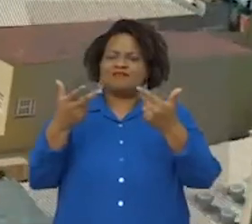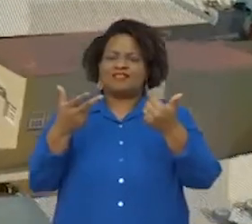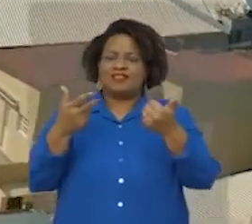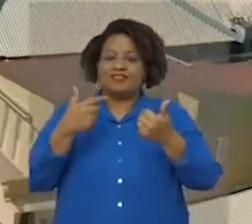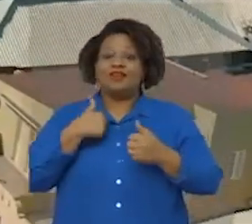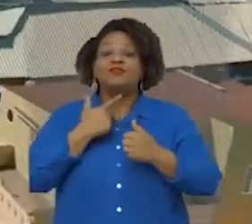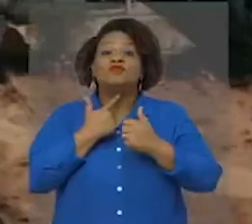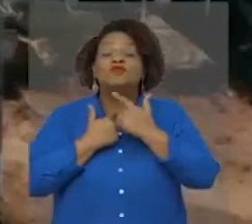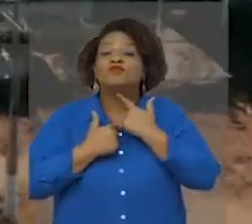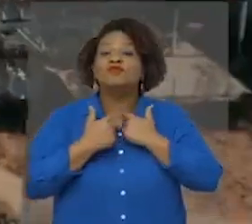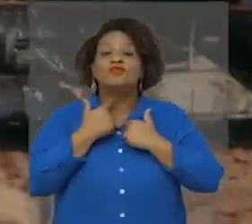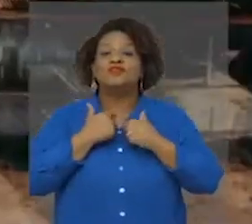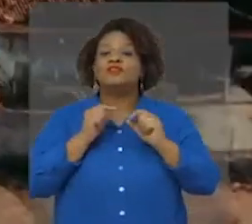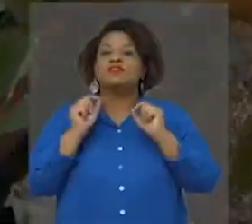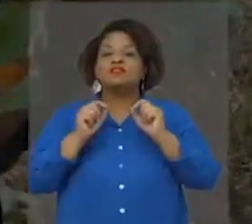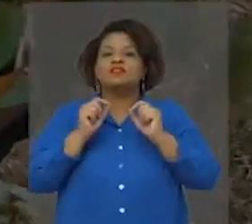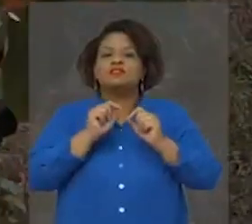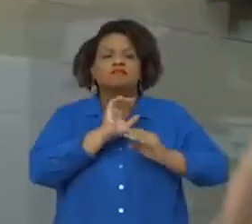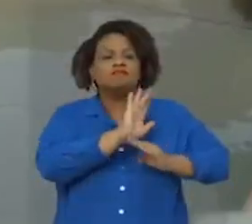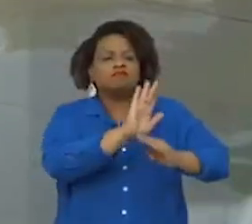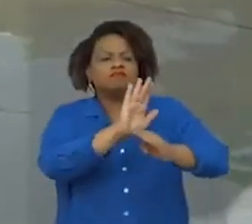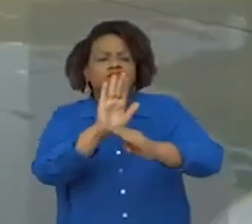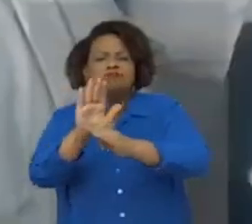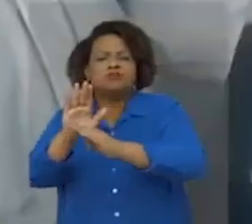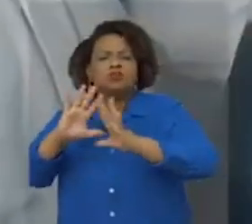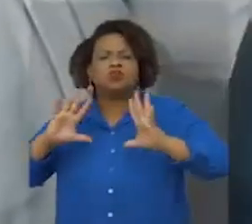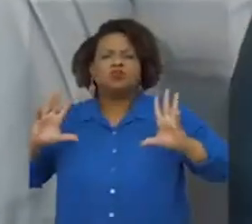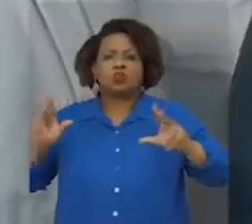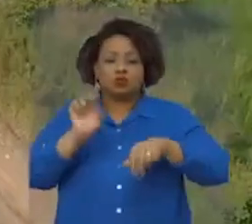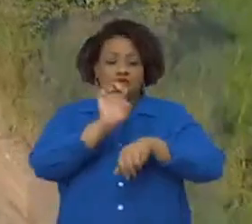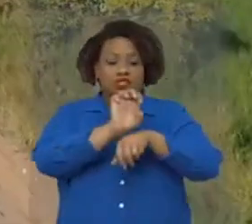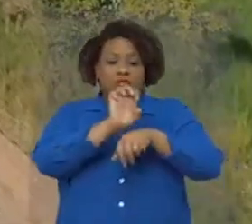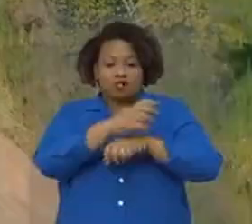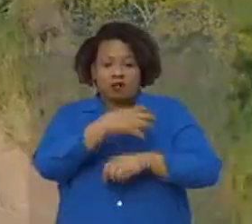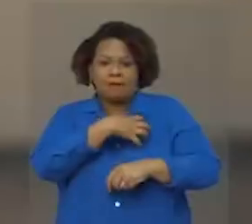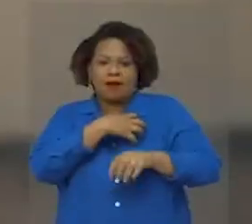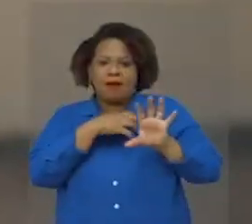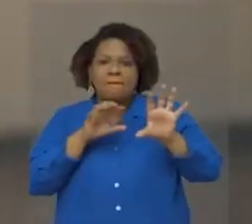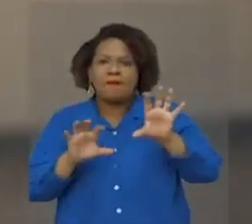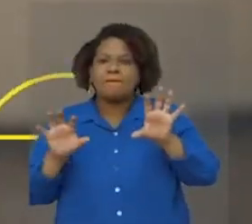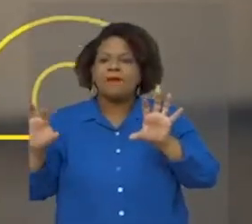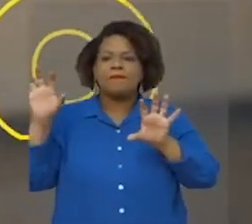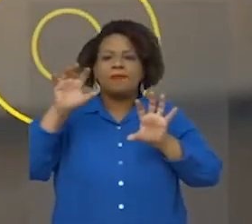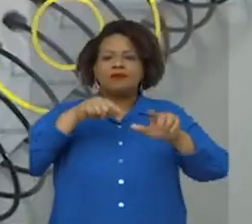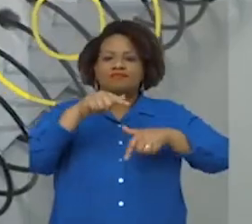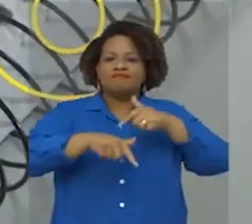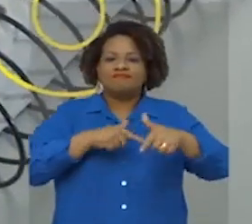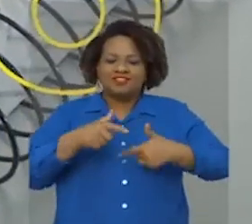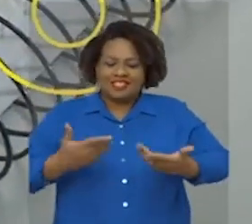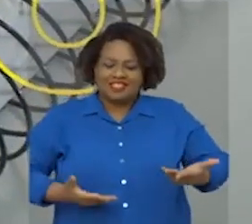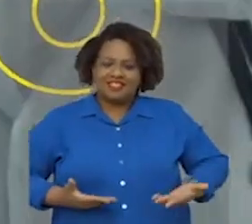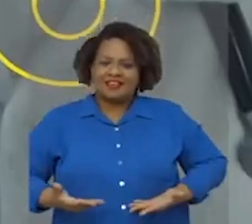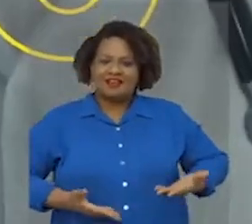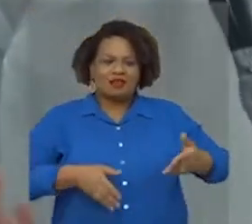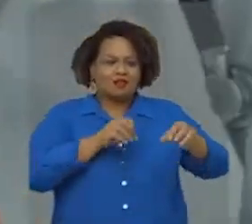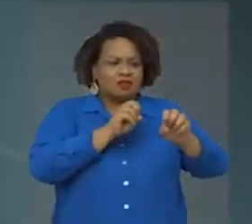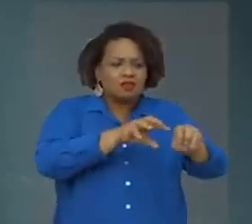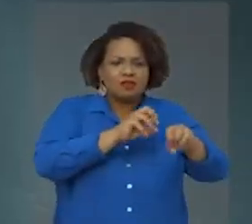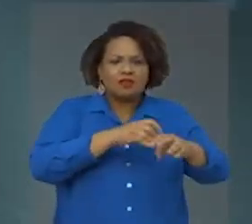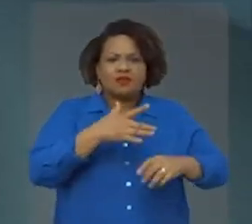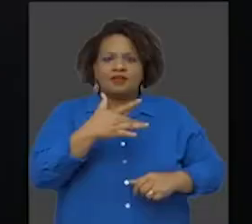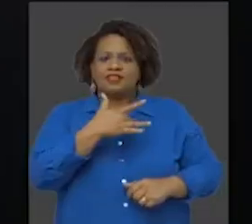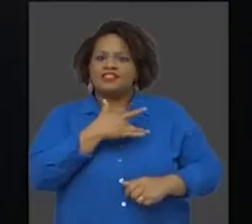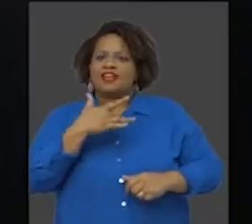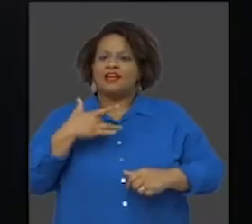E o meu desejo é levar para todas as regiões do nosso estado os serviços de educação, de